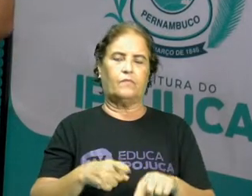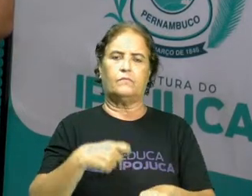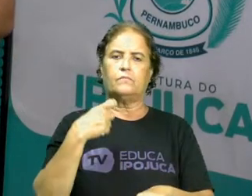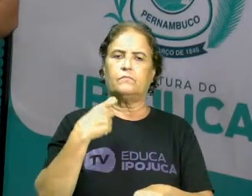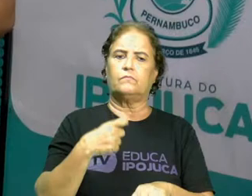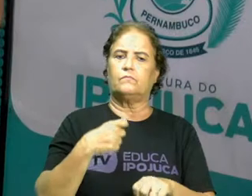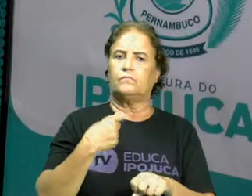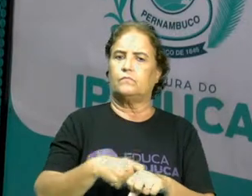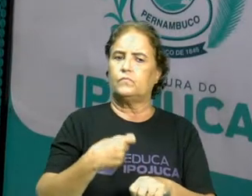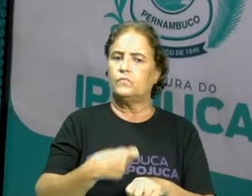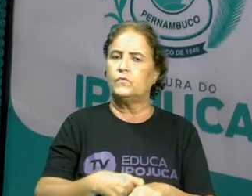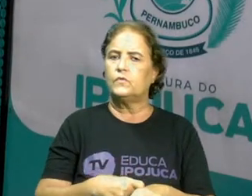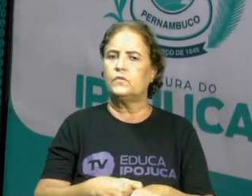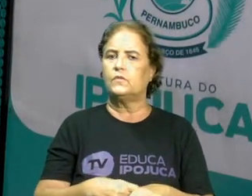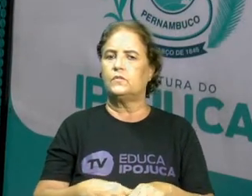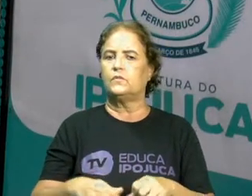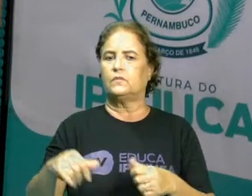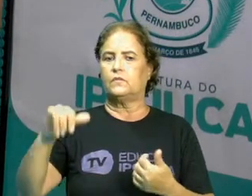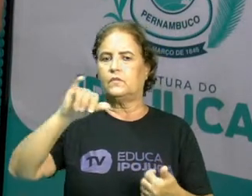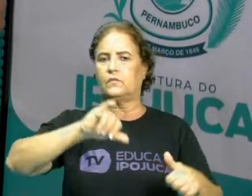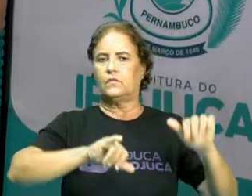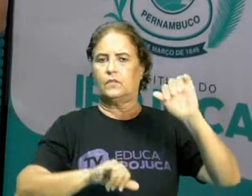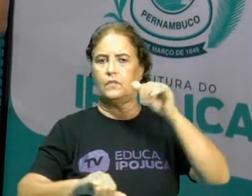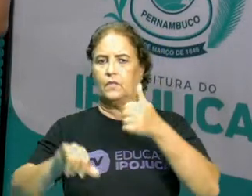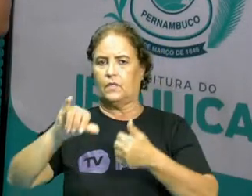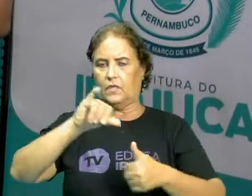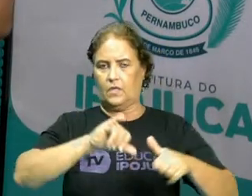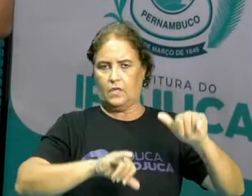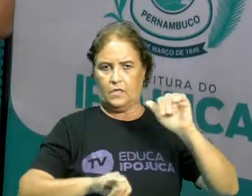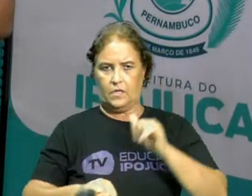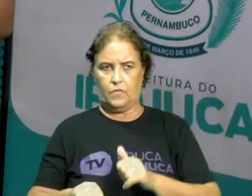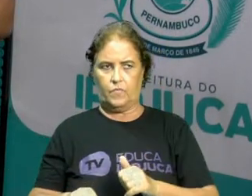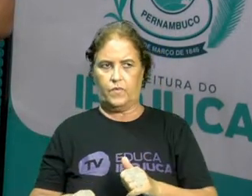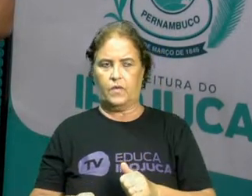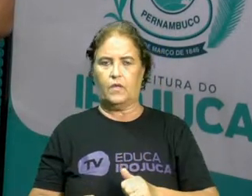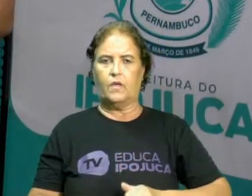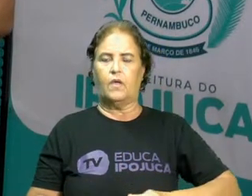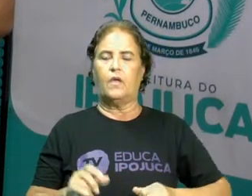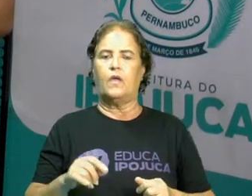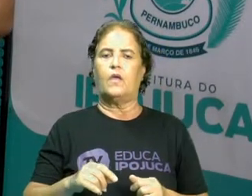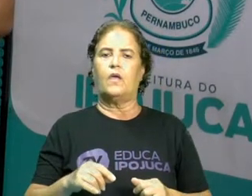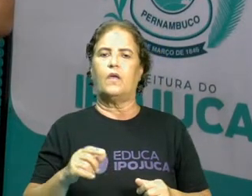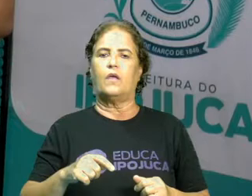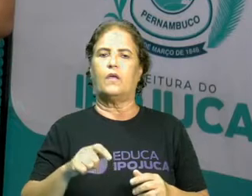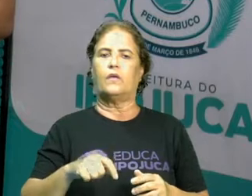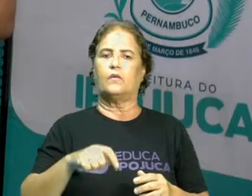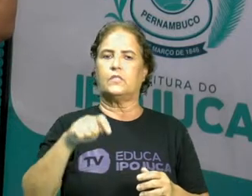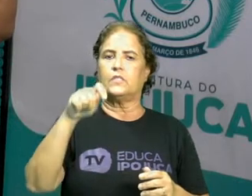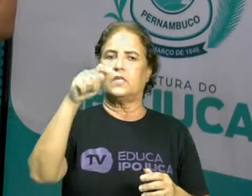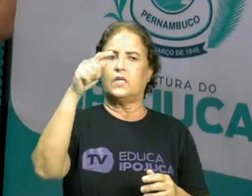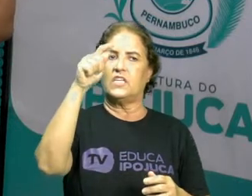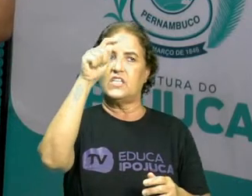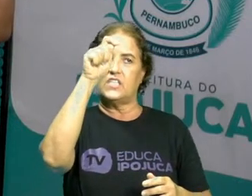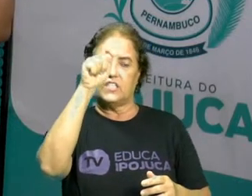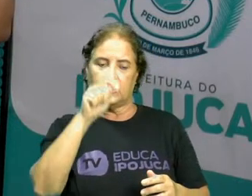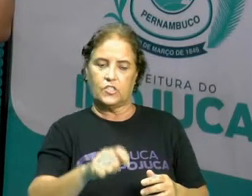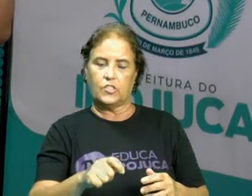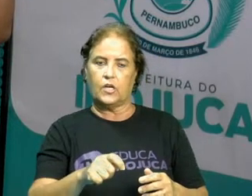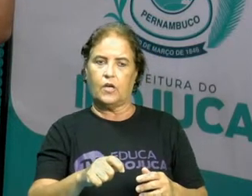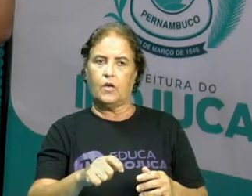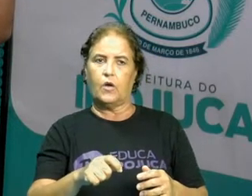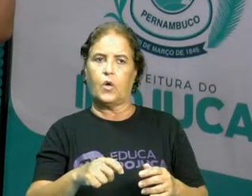Dureza na química é a capacidade de riscar, de cortar uma